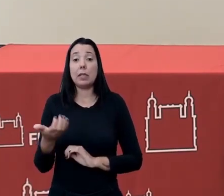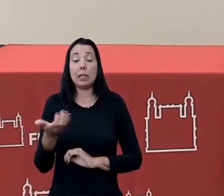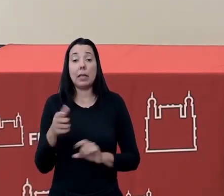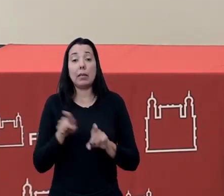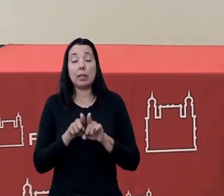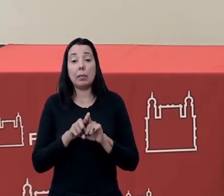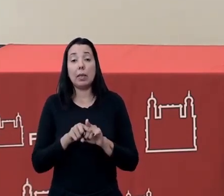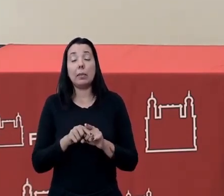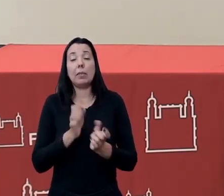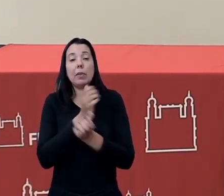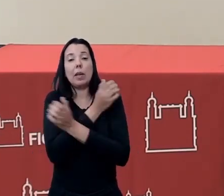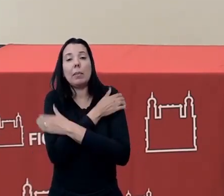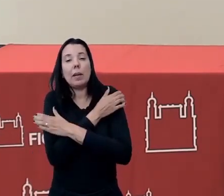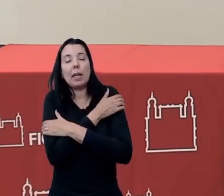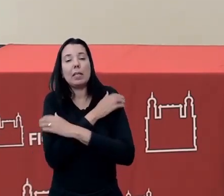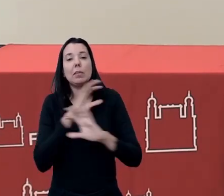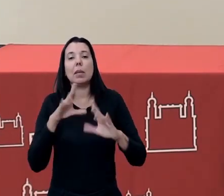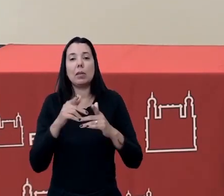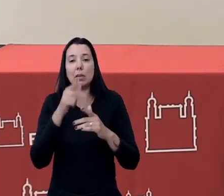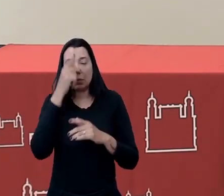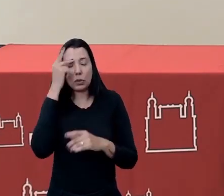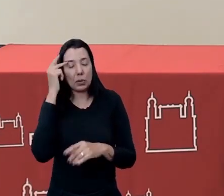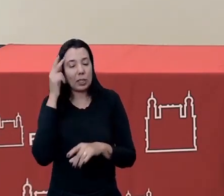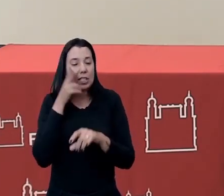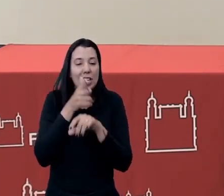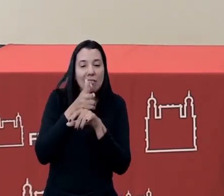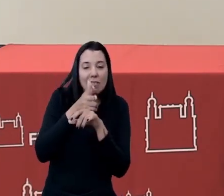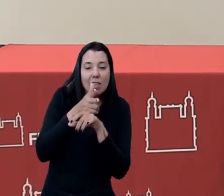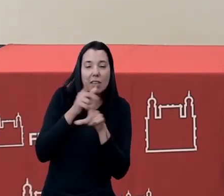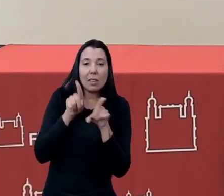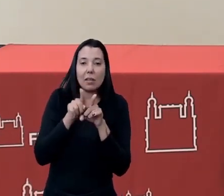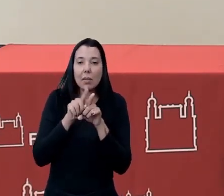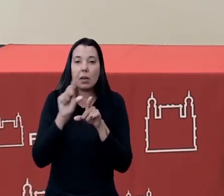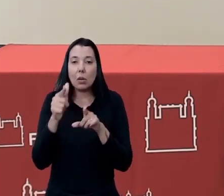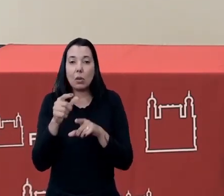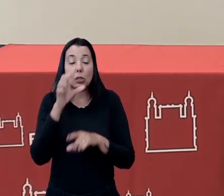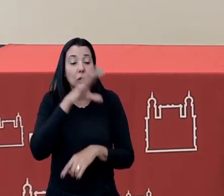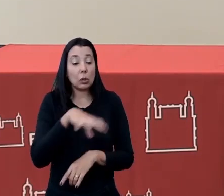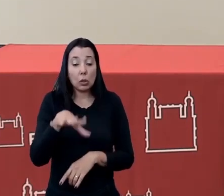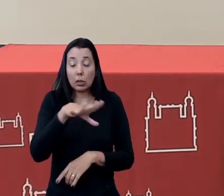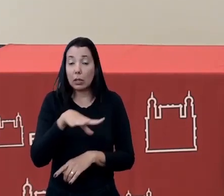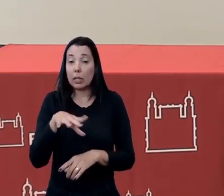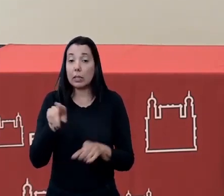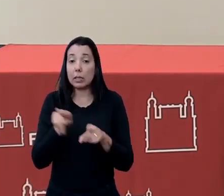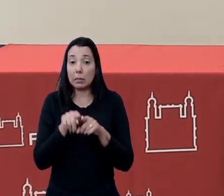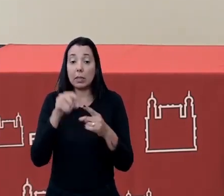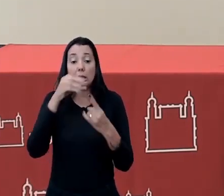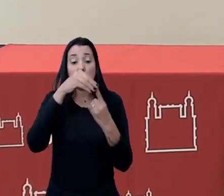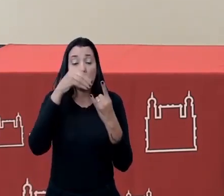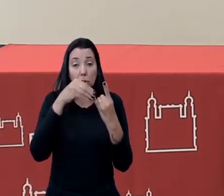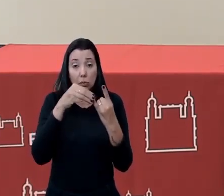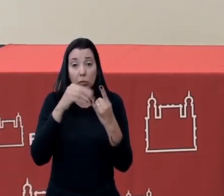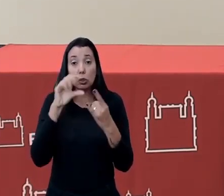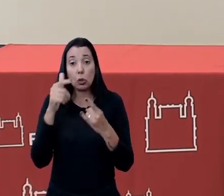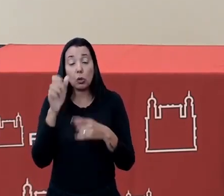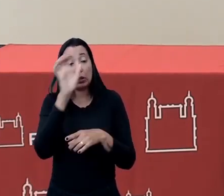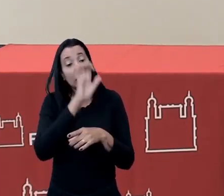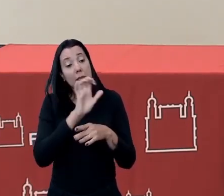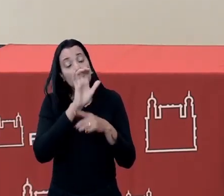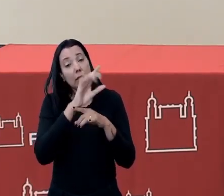também mandar um abraço para todos que assistiram e que fazem parte de outras unidades da Fiocruz de outros estados